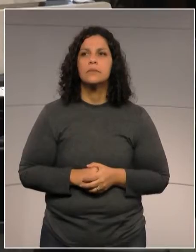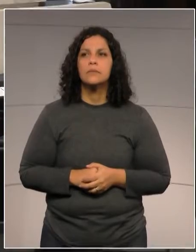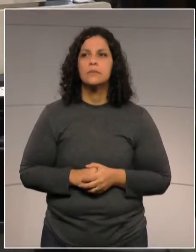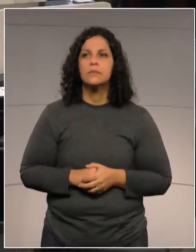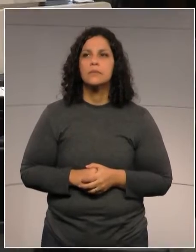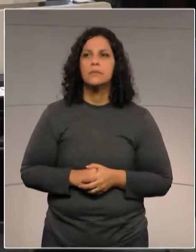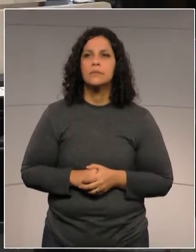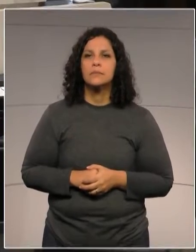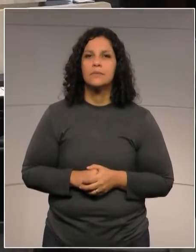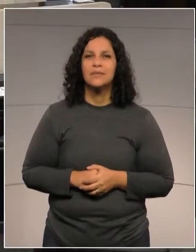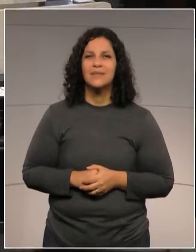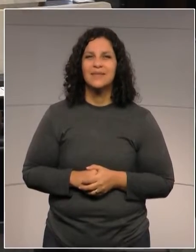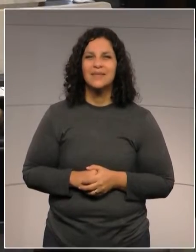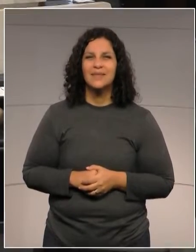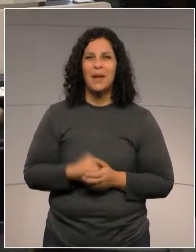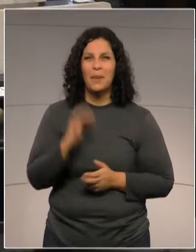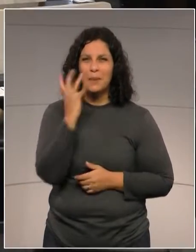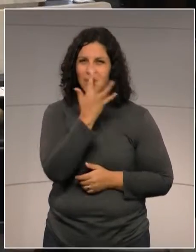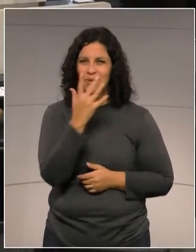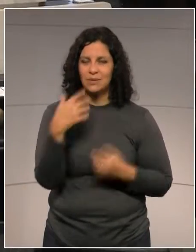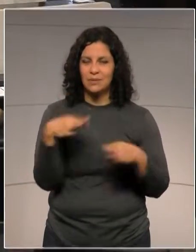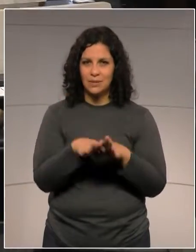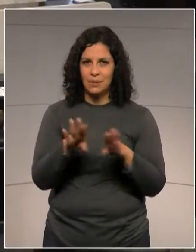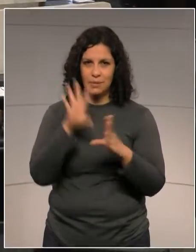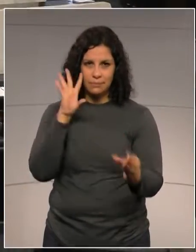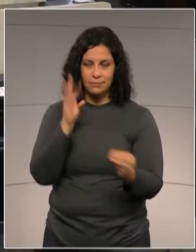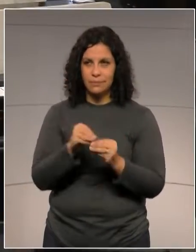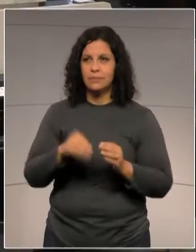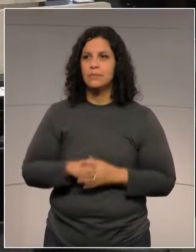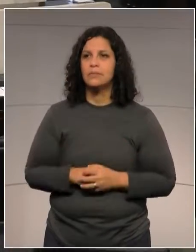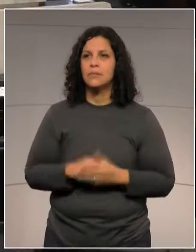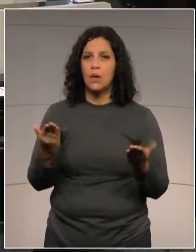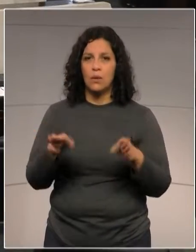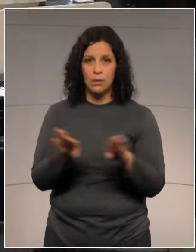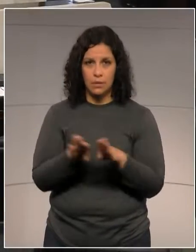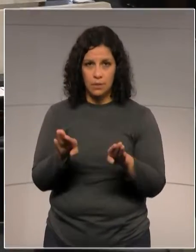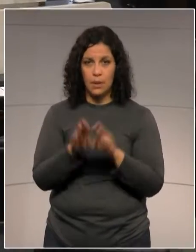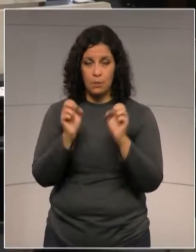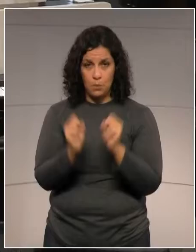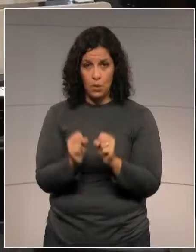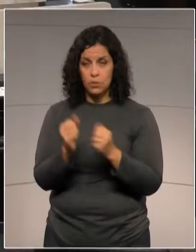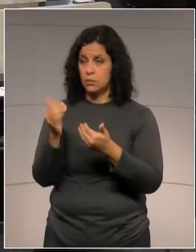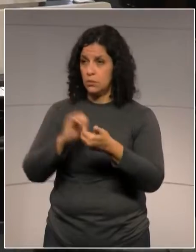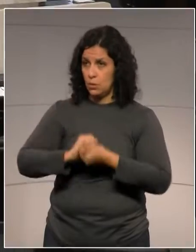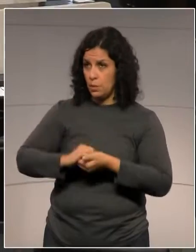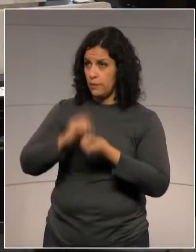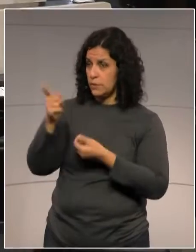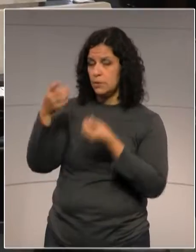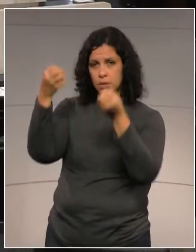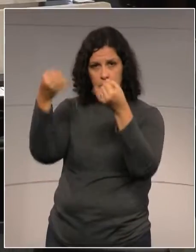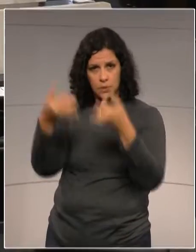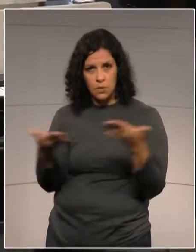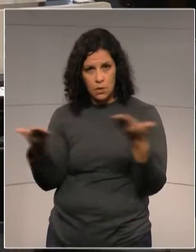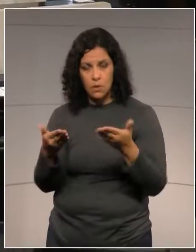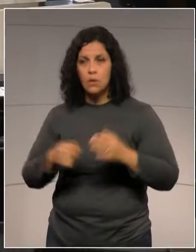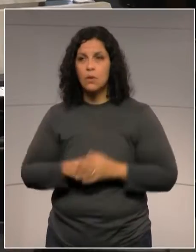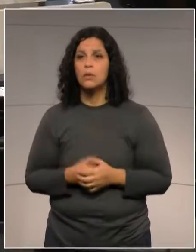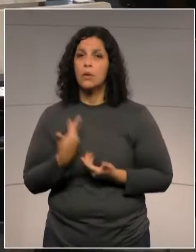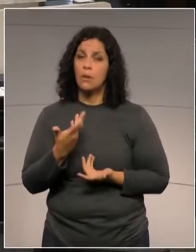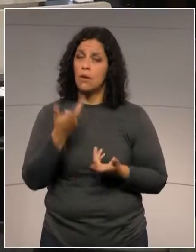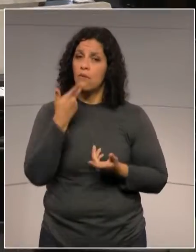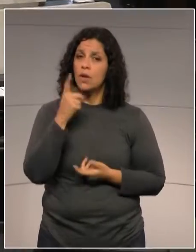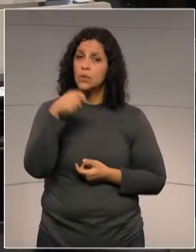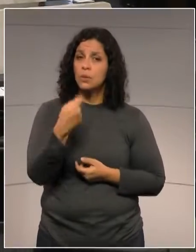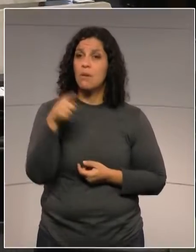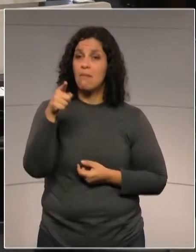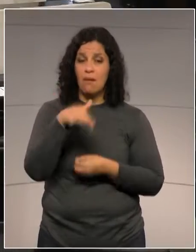Batista, e depois eu concluo o meu pensamento. Bem rapidinho, quero cumprimentar também ao deputado pela explanação. Dizer que também